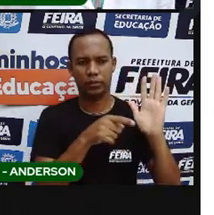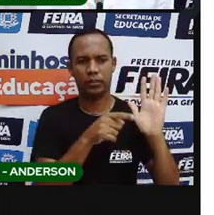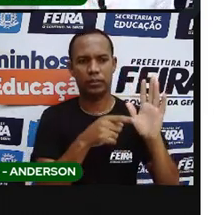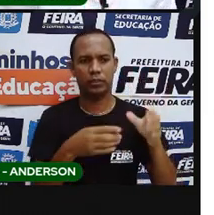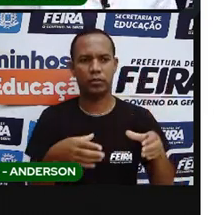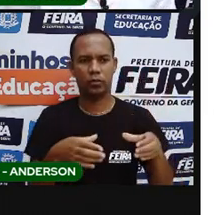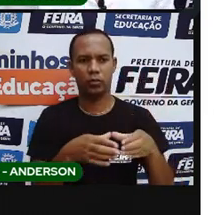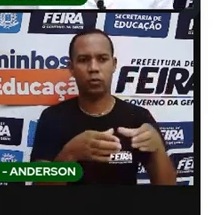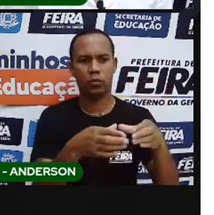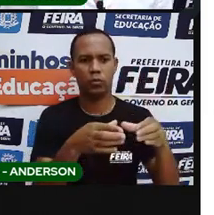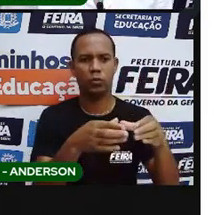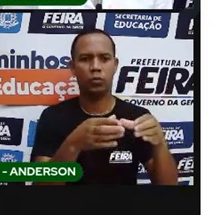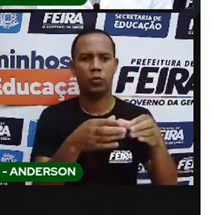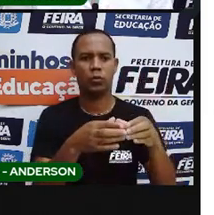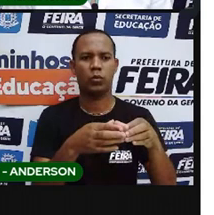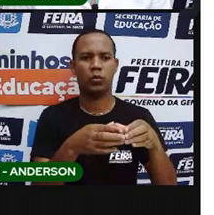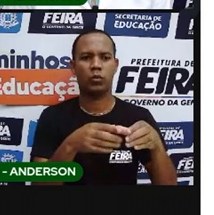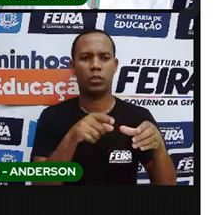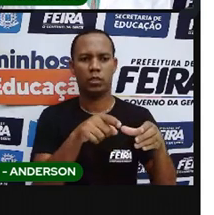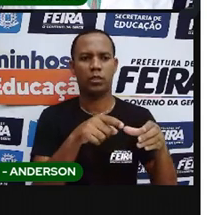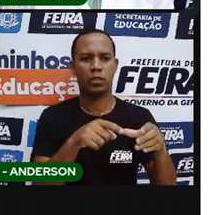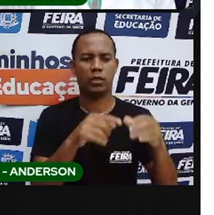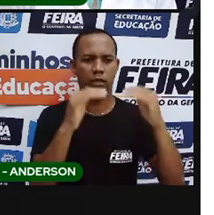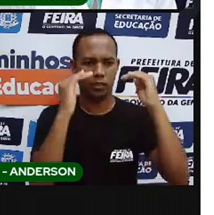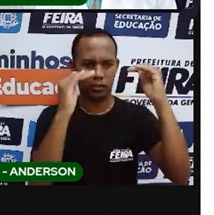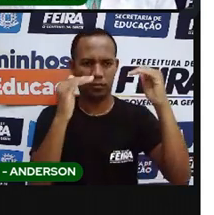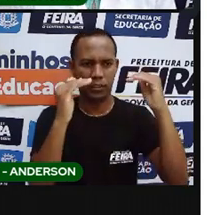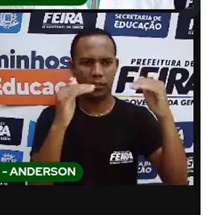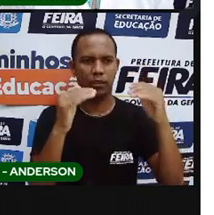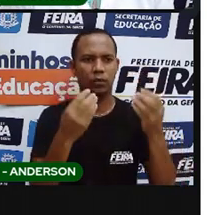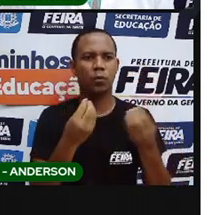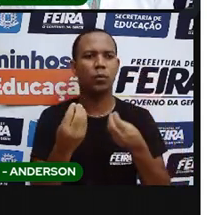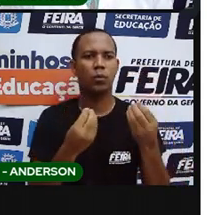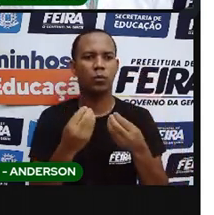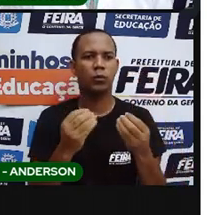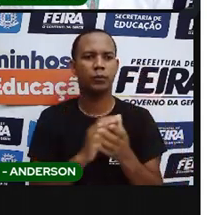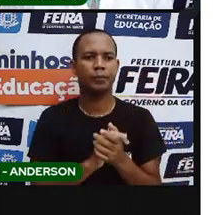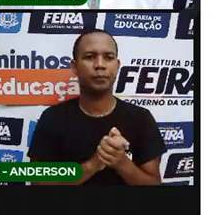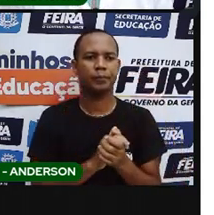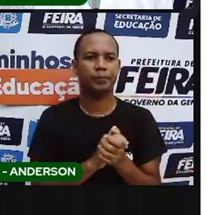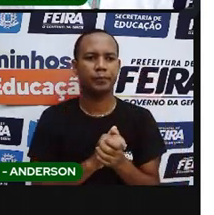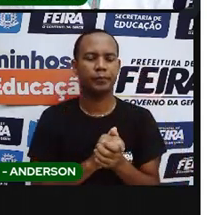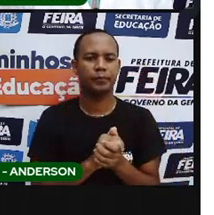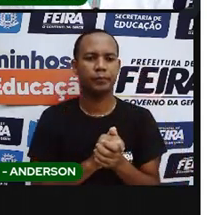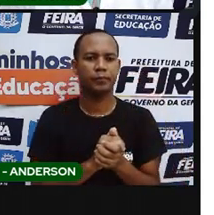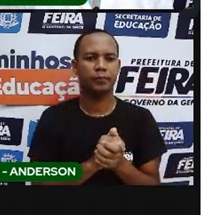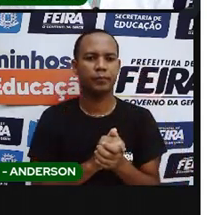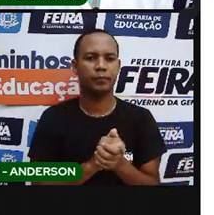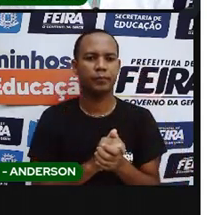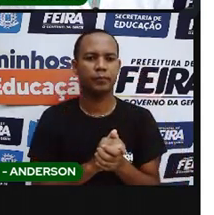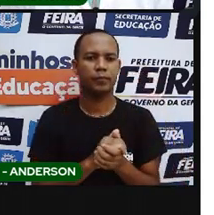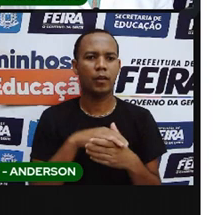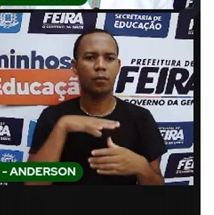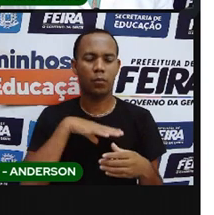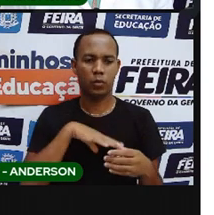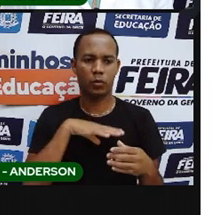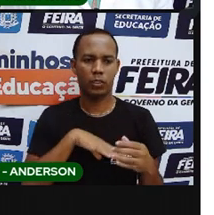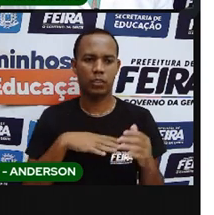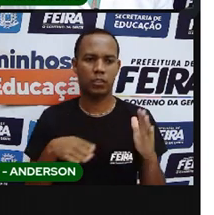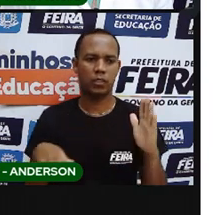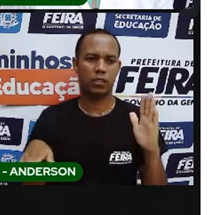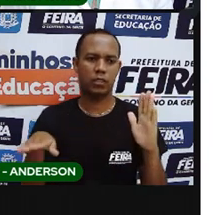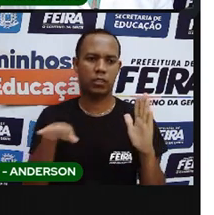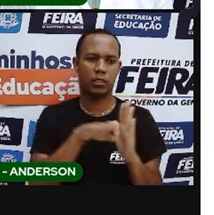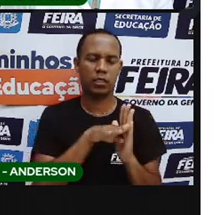devem ter garantia sobre suas terras? Aí a vai voltar lá para o início, quando a própria falou olha, quando os portugueses chegaram